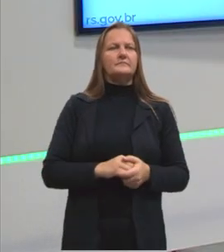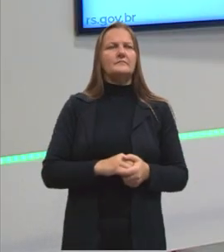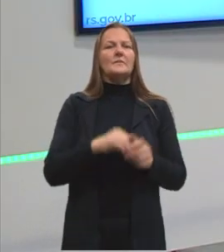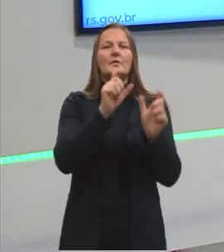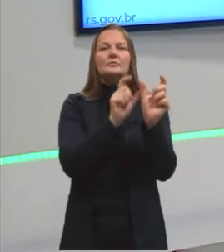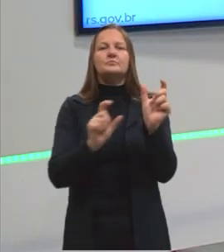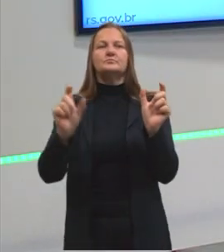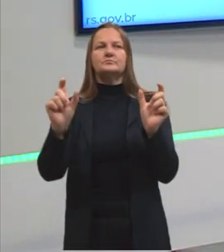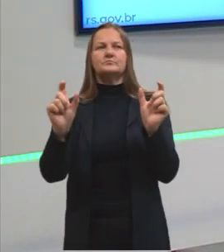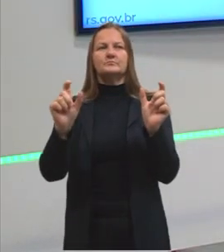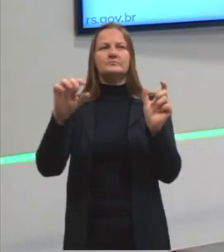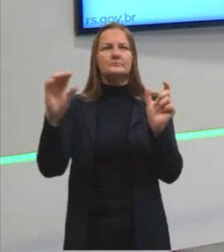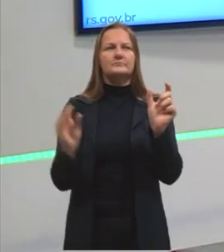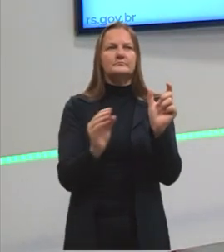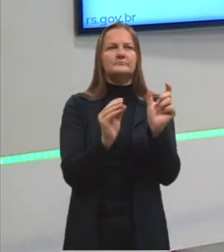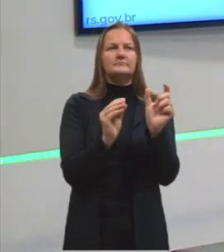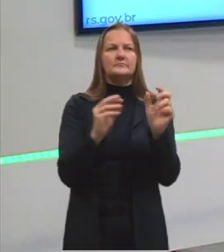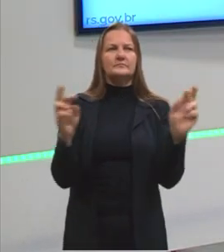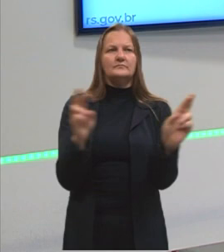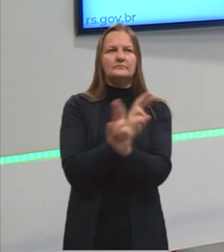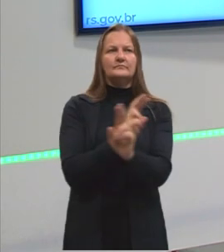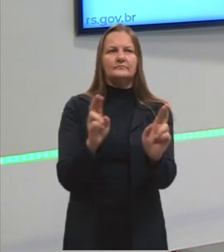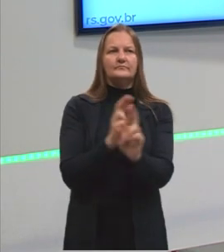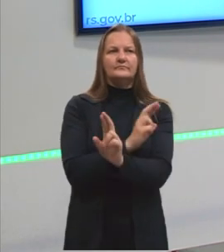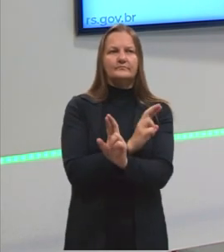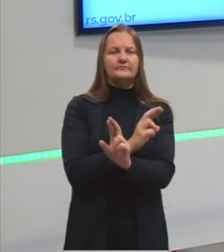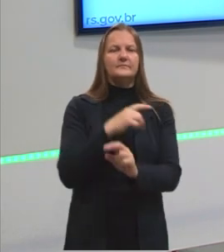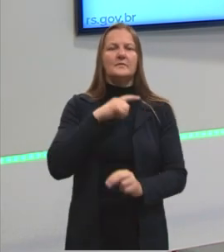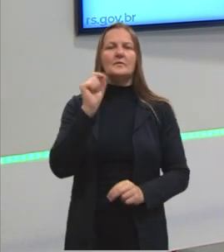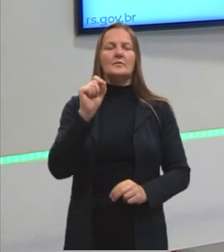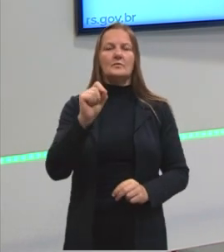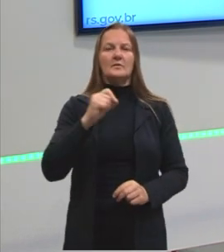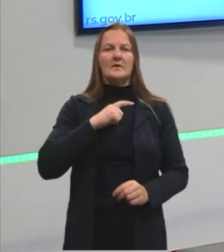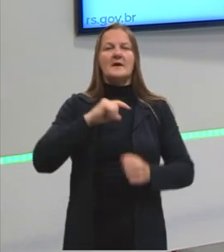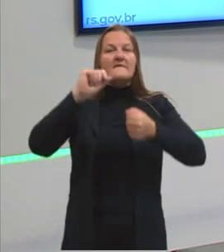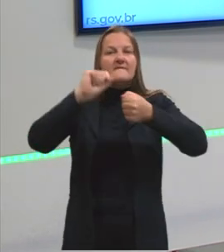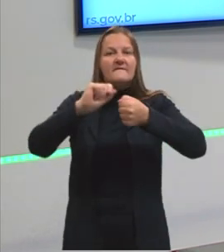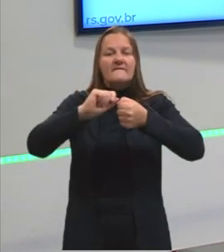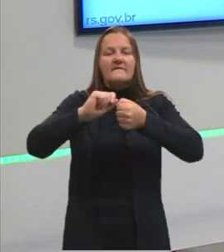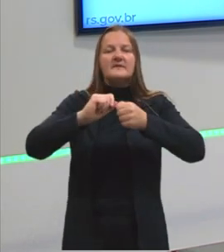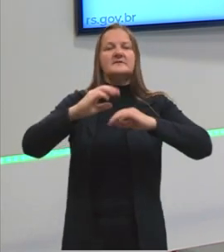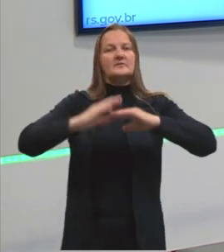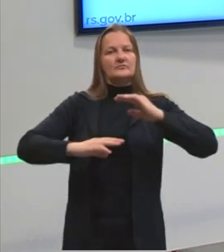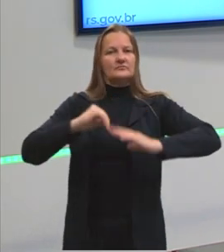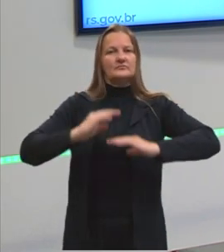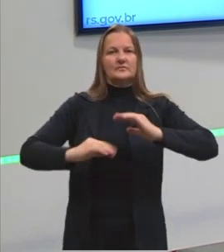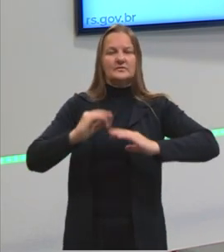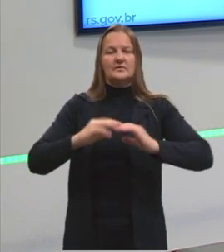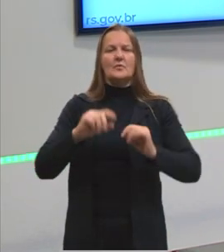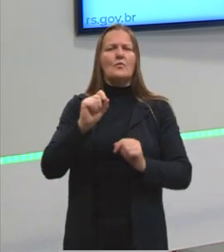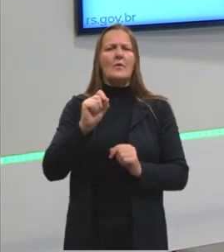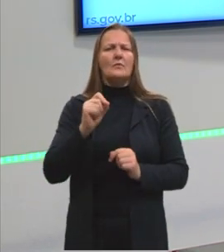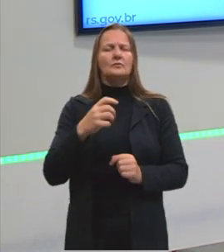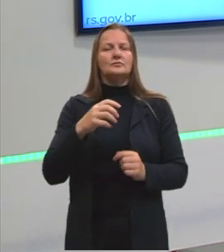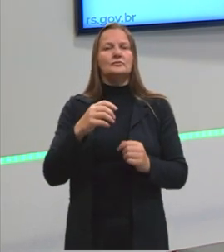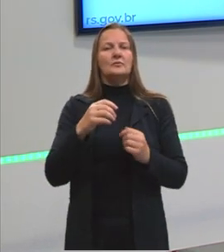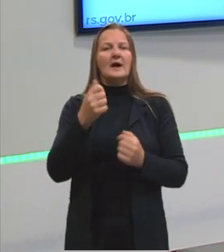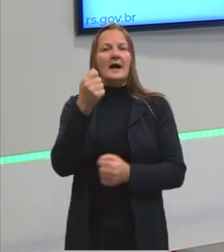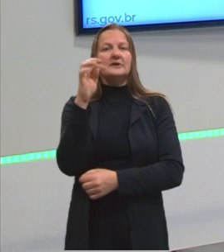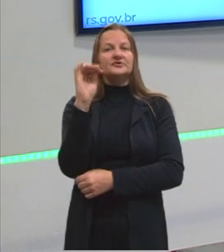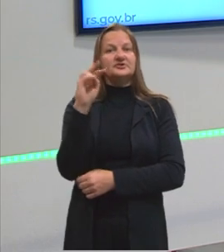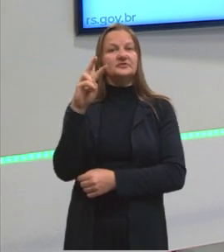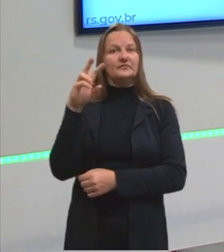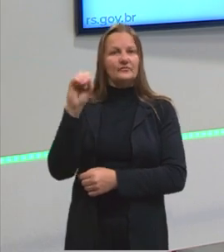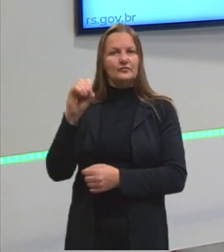E aqui a gente vai estabelecer uma relação de fazer uma ação de modo ativo. É